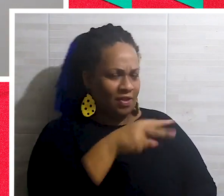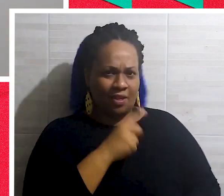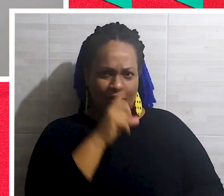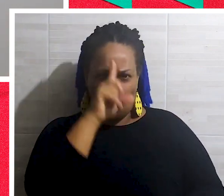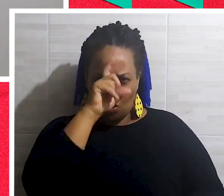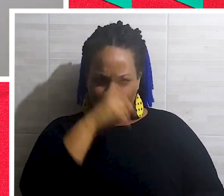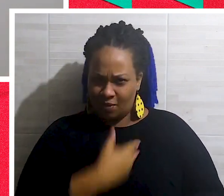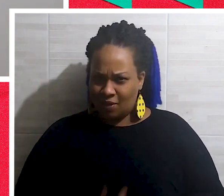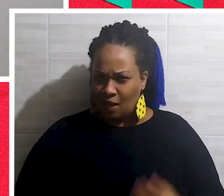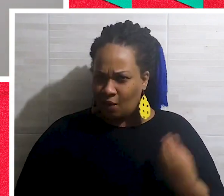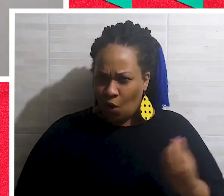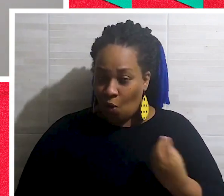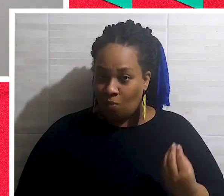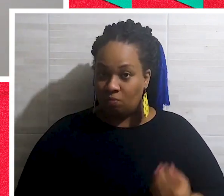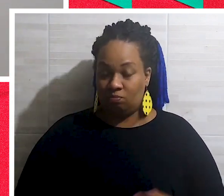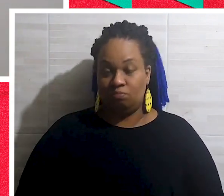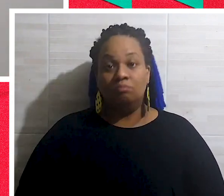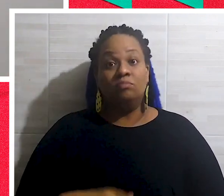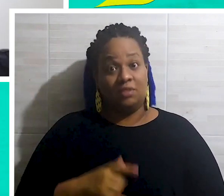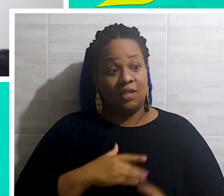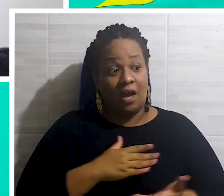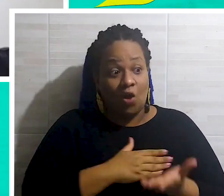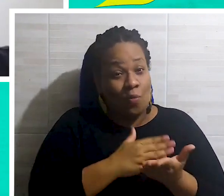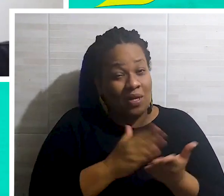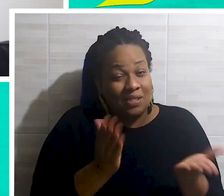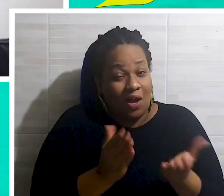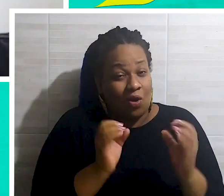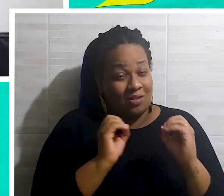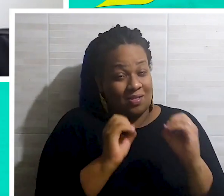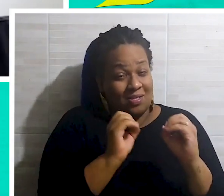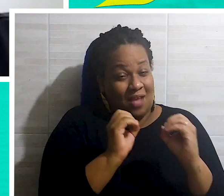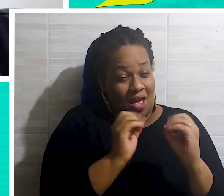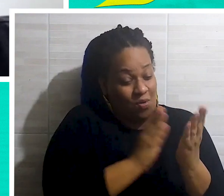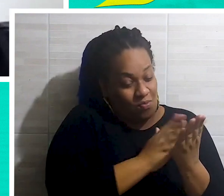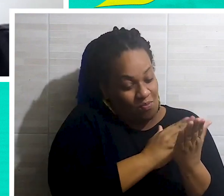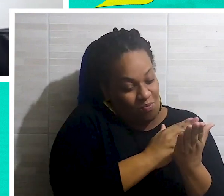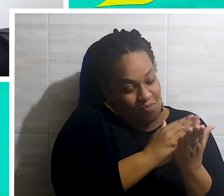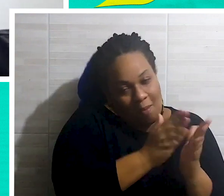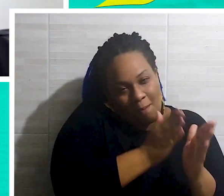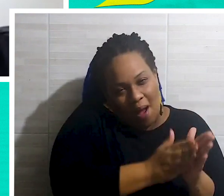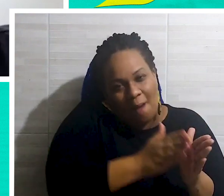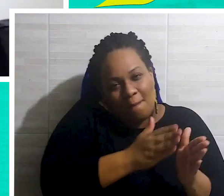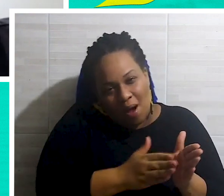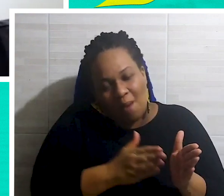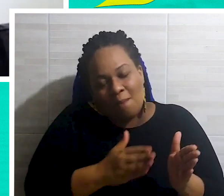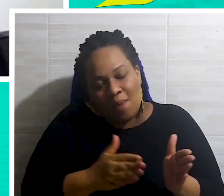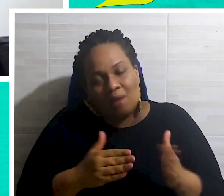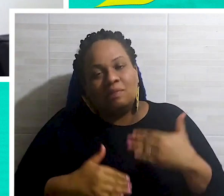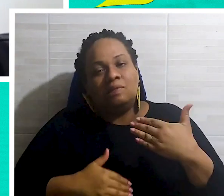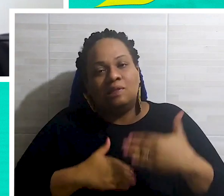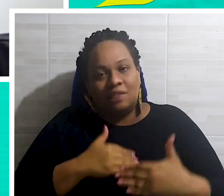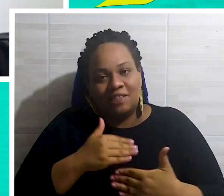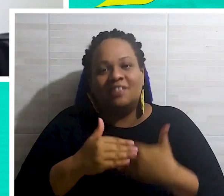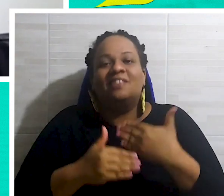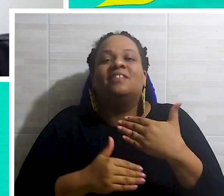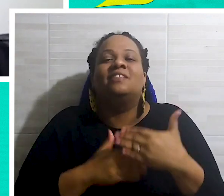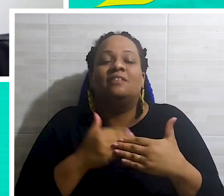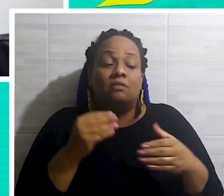gente vê no hospital público essa estrutura, né? Ele está sendo desenvolvido do zero, né? A já começou a partir do desenvolvimento dele.